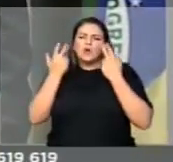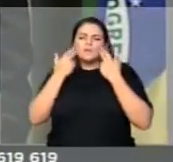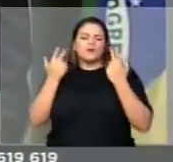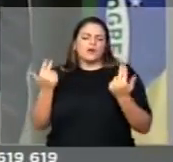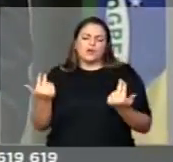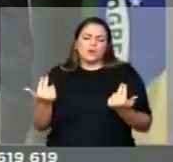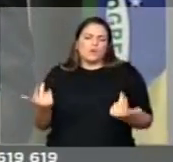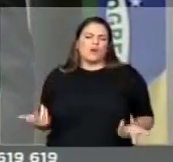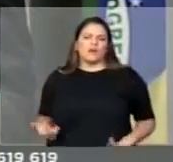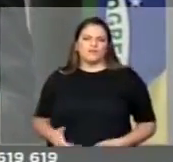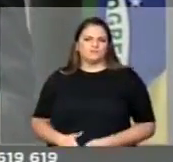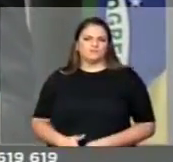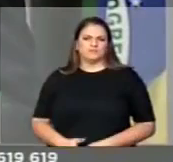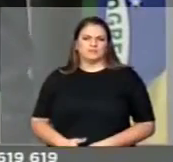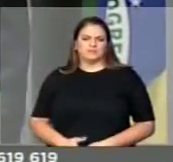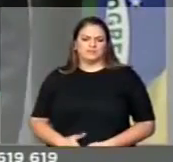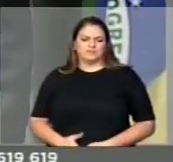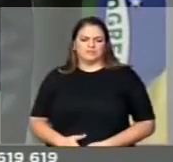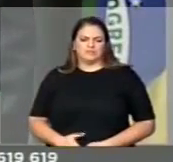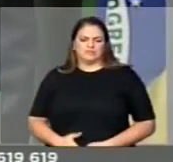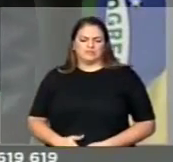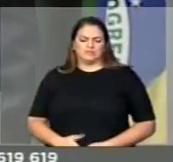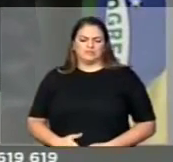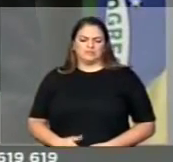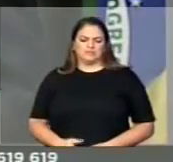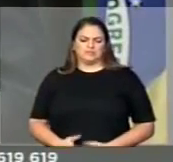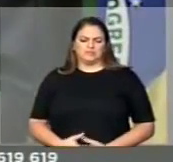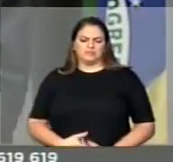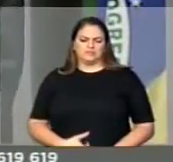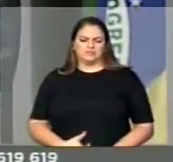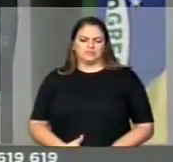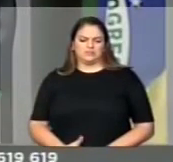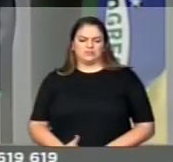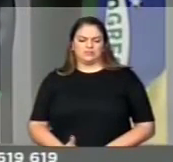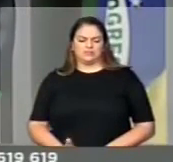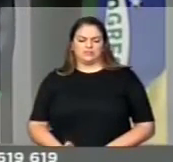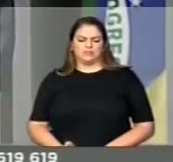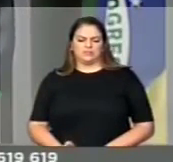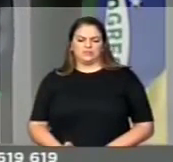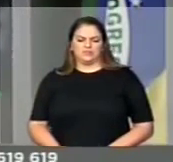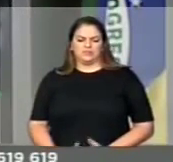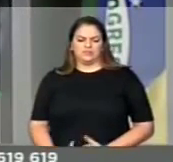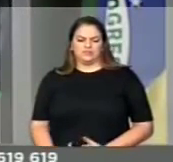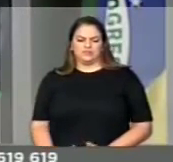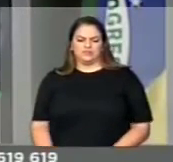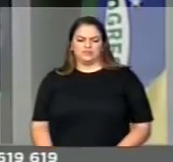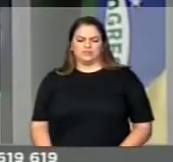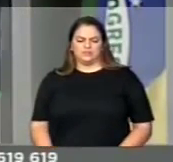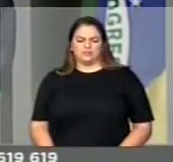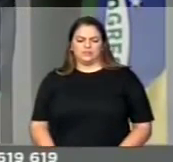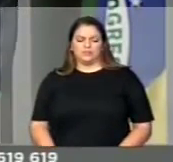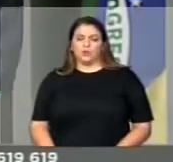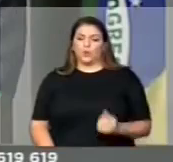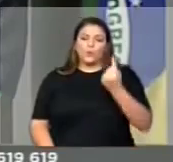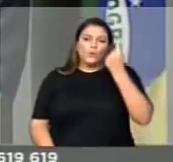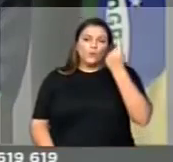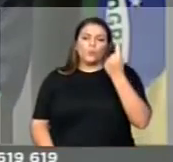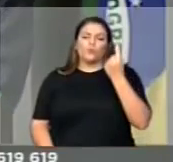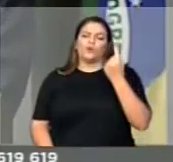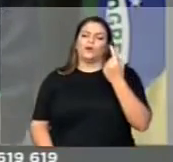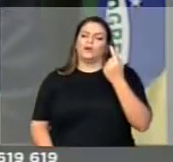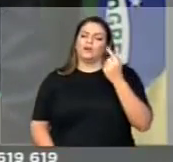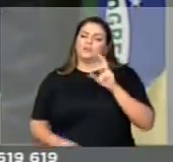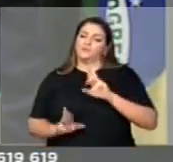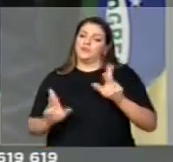instância. A não ser a questão da palavra, do seu voto, da sua opinião,